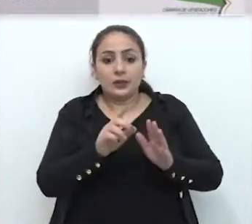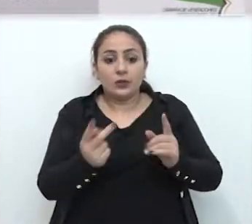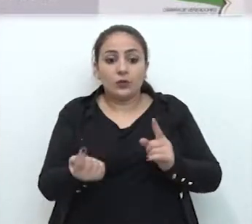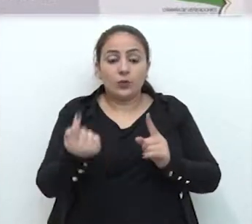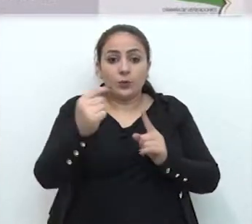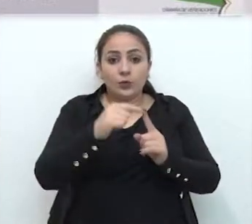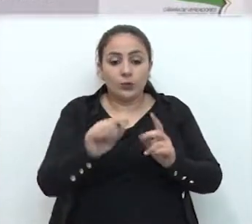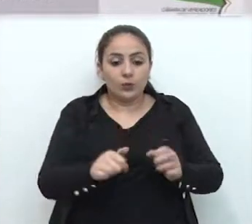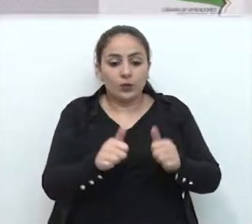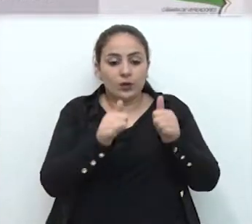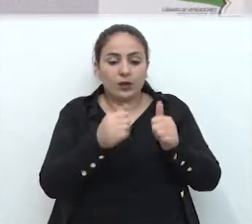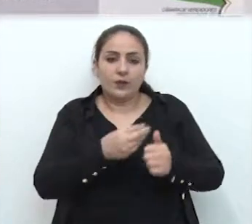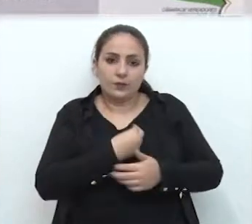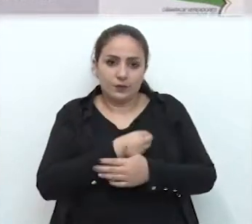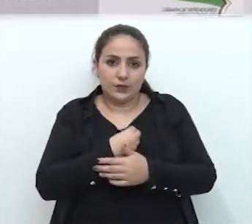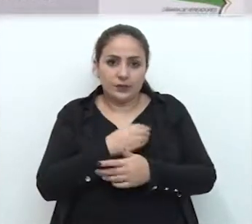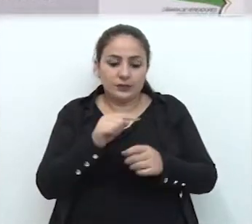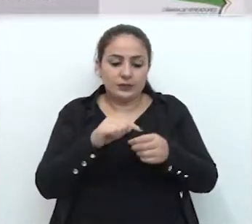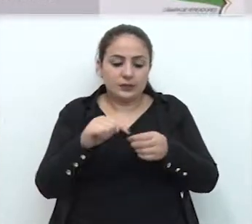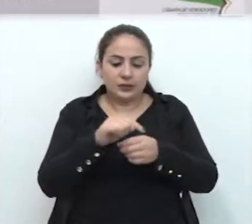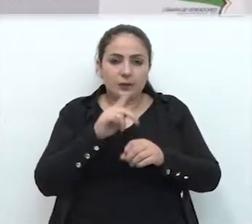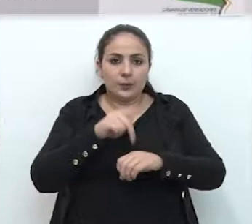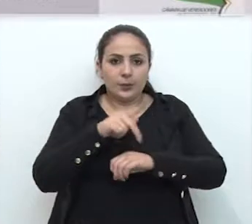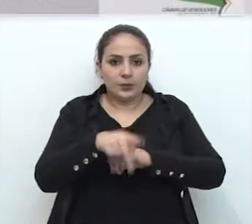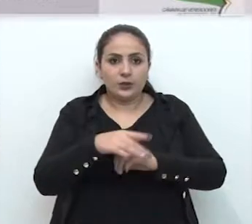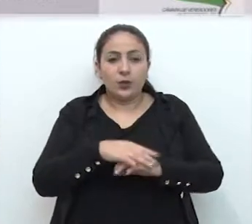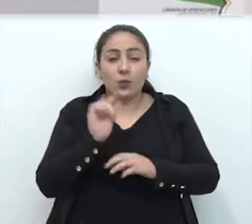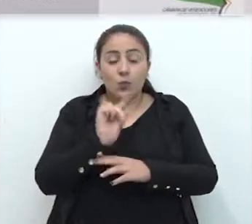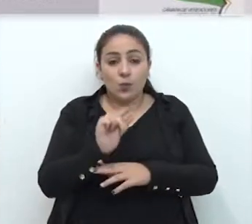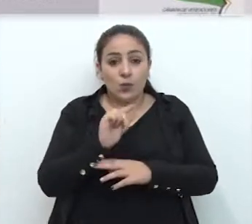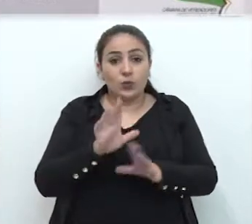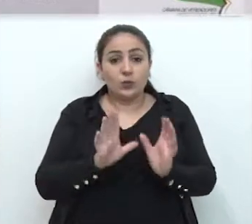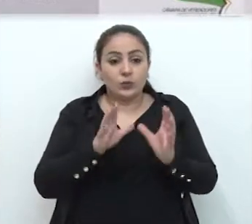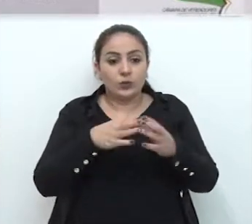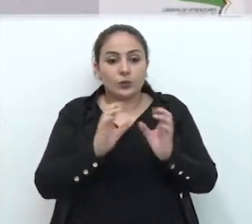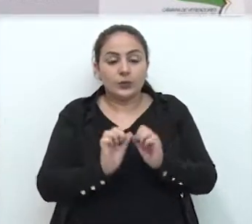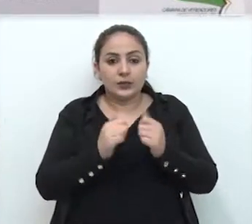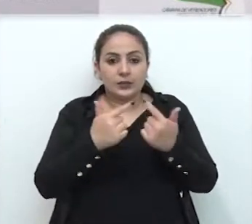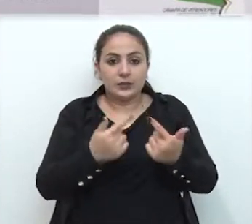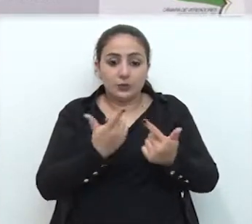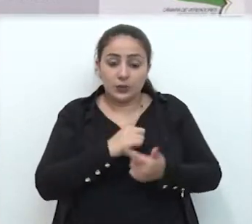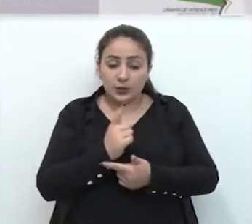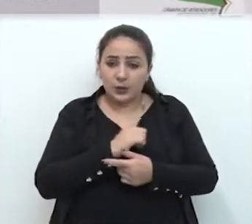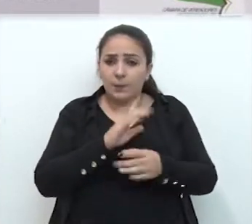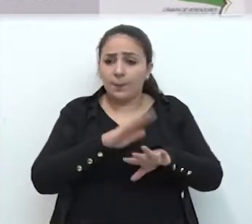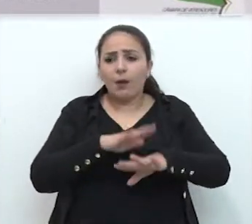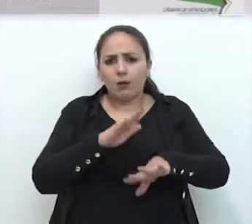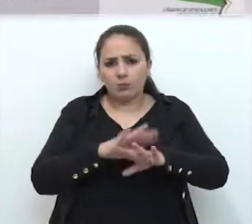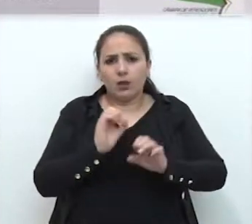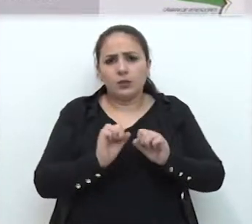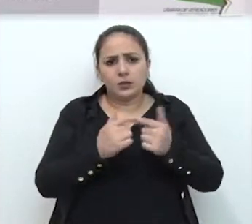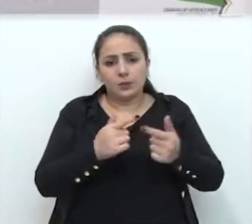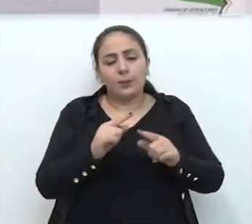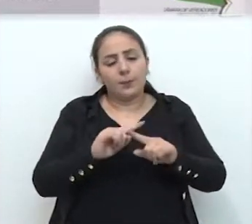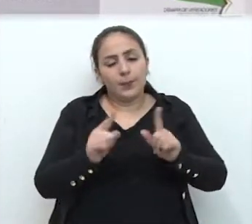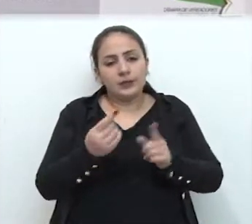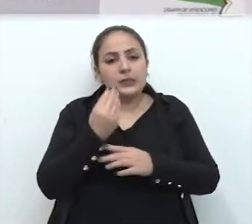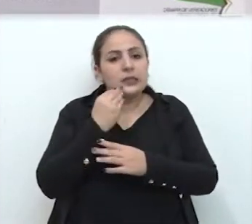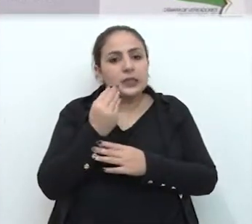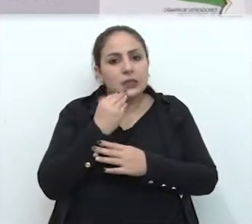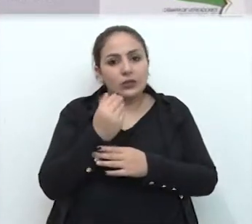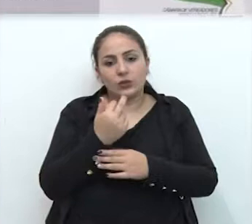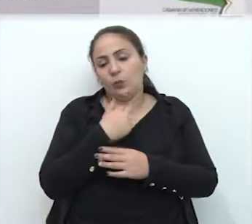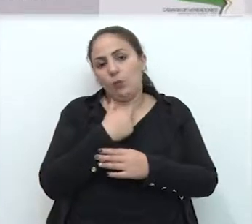melhorar a qualidade de vida na cidade de Passo Fundo. Então, foi um pouco de um apanhado de um conjunto de ações. Tem muitas mais ações, mas é óbvio